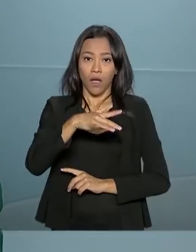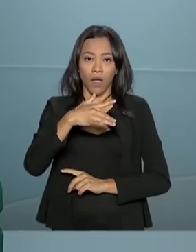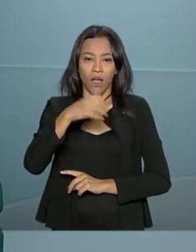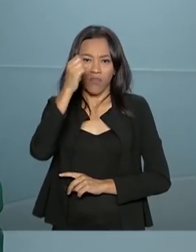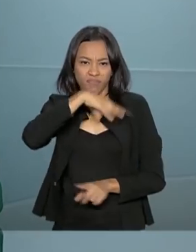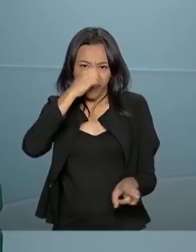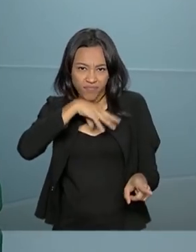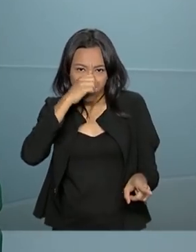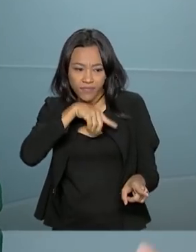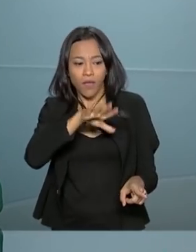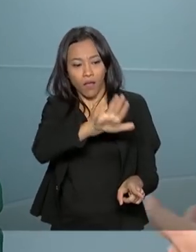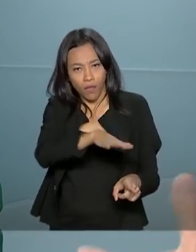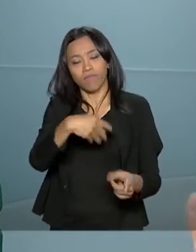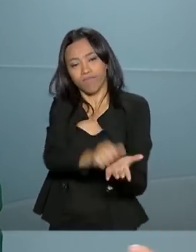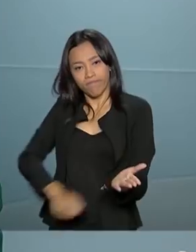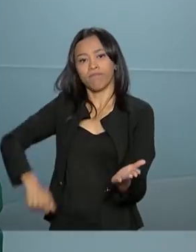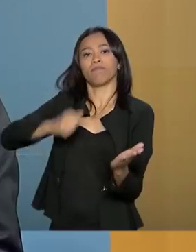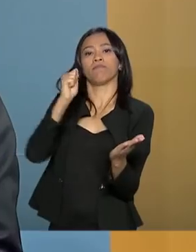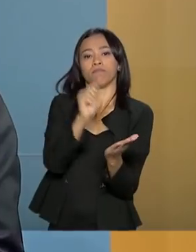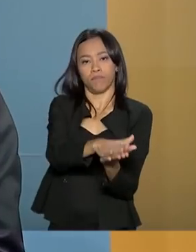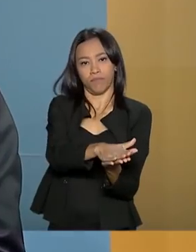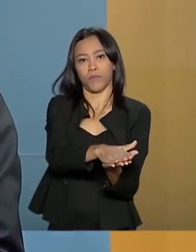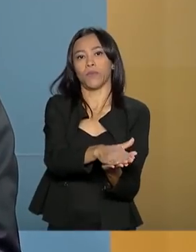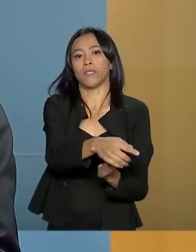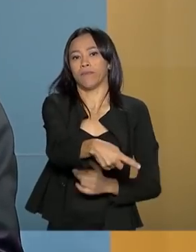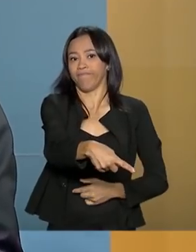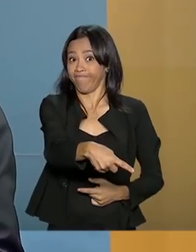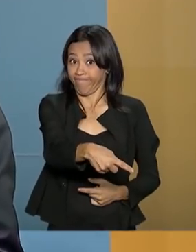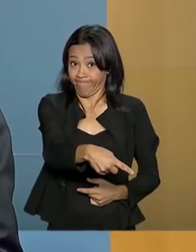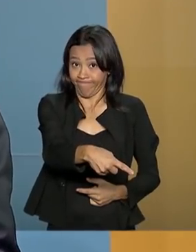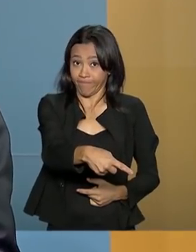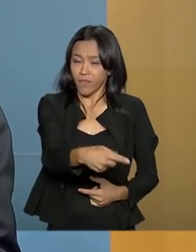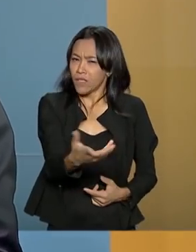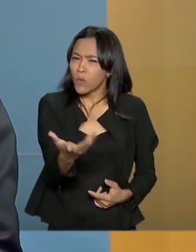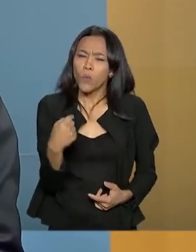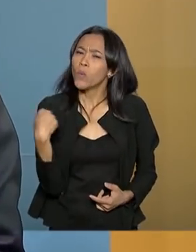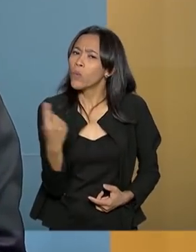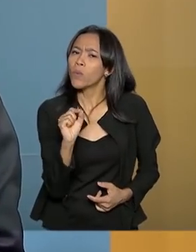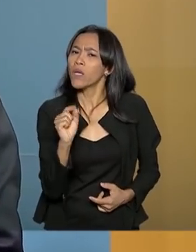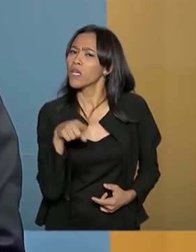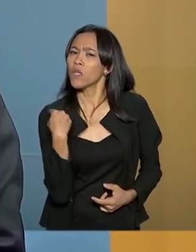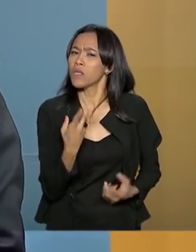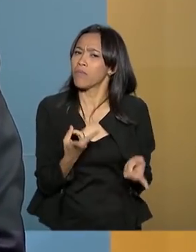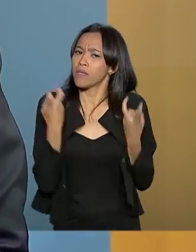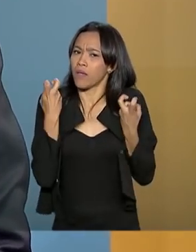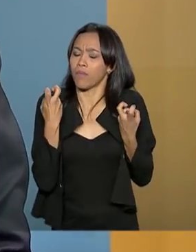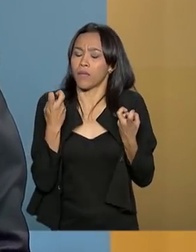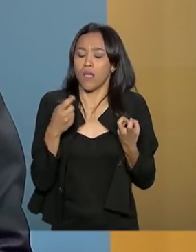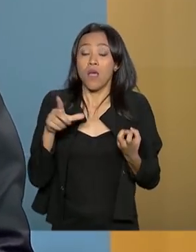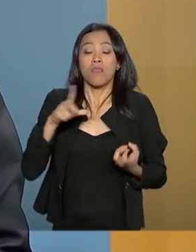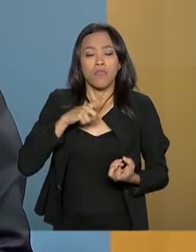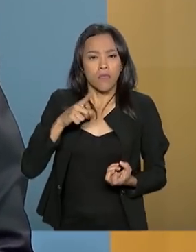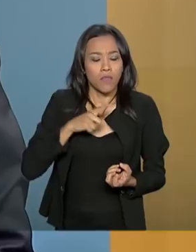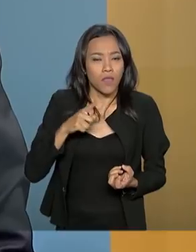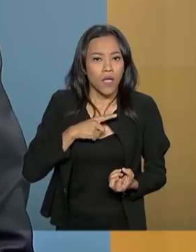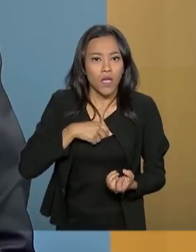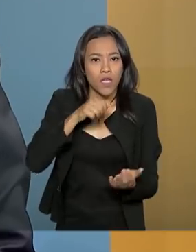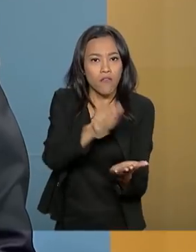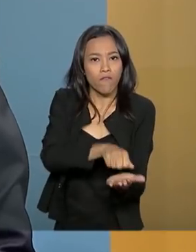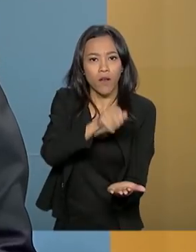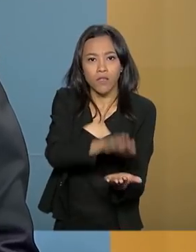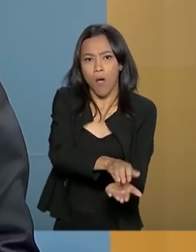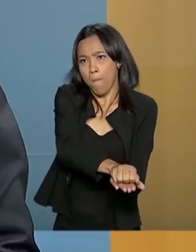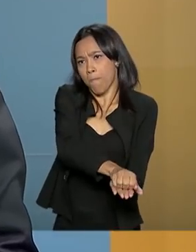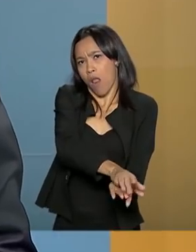considerados procedentes, consistentes. O que nós verificamos? Há um número gigantesco de autos de